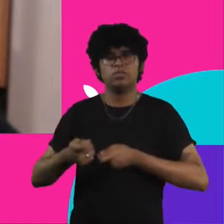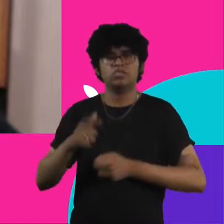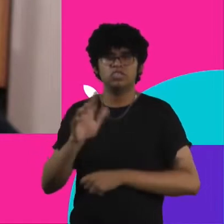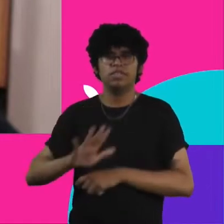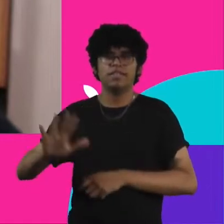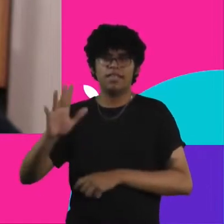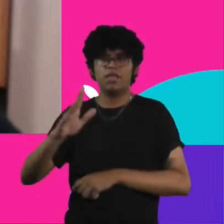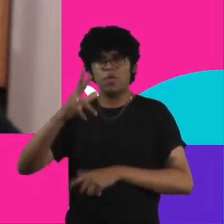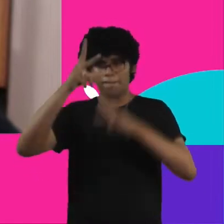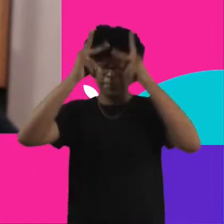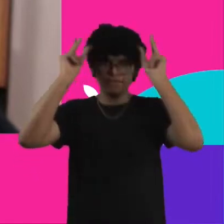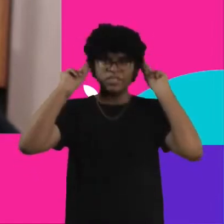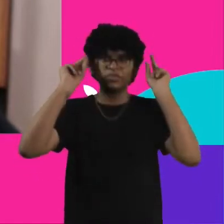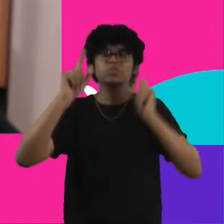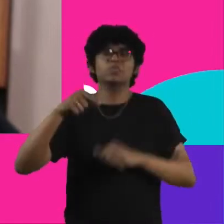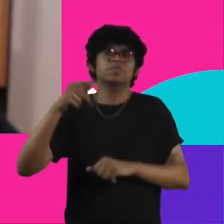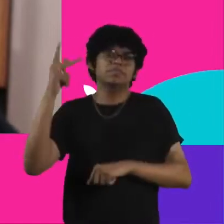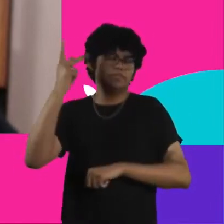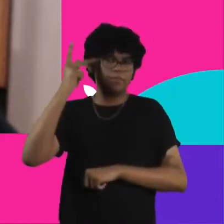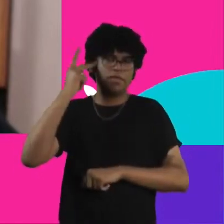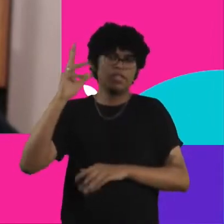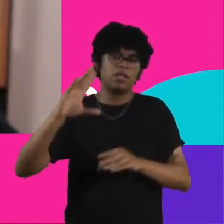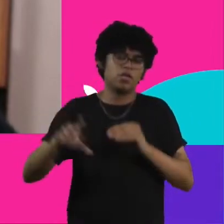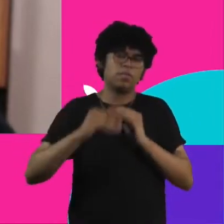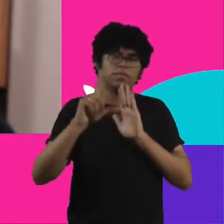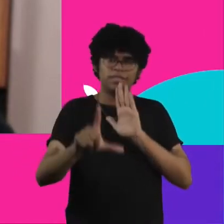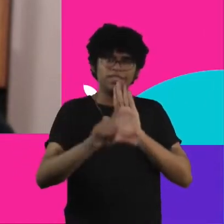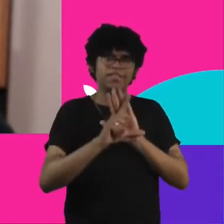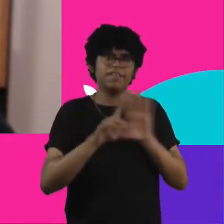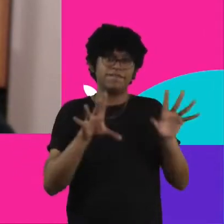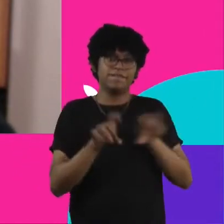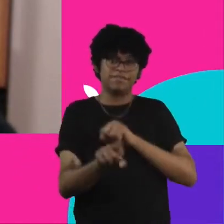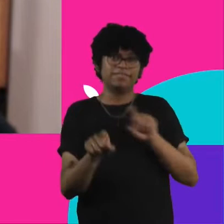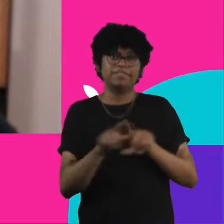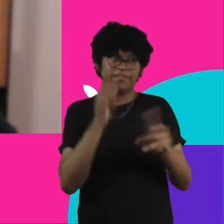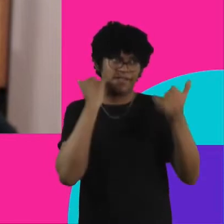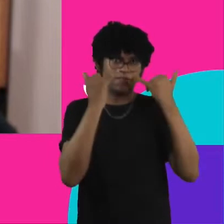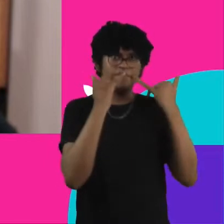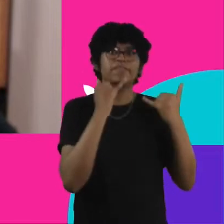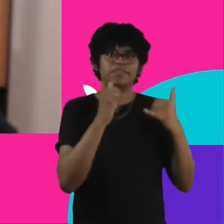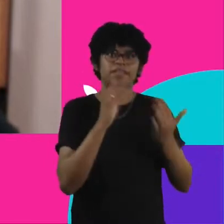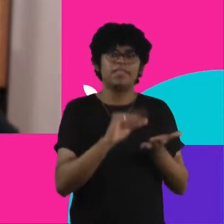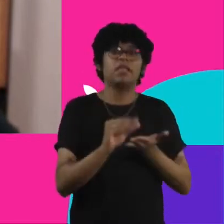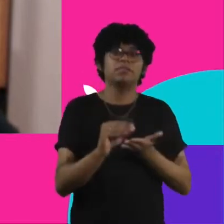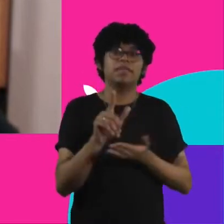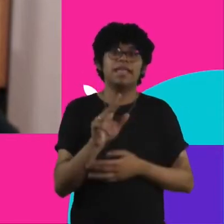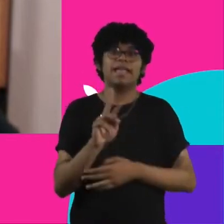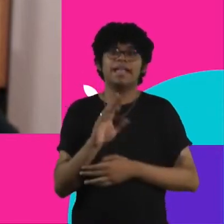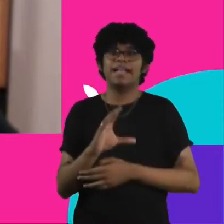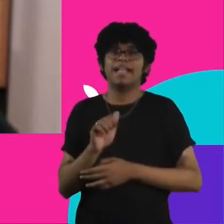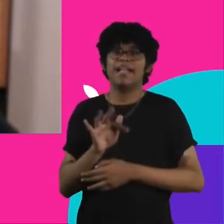a missão de implementar a Lei de Acesso à Informação e abrir dados, a gente fez um projeto chamado Café Hacker.